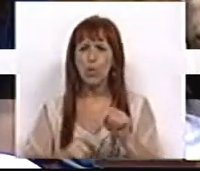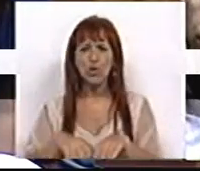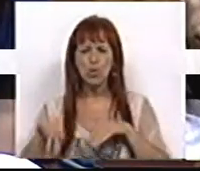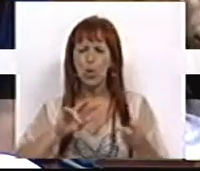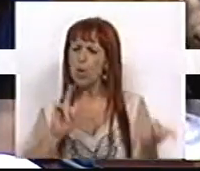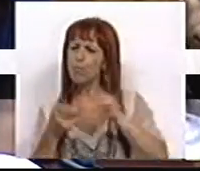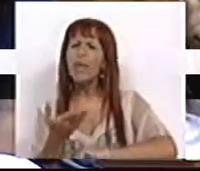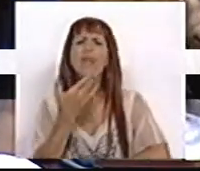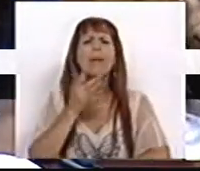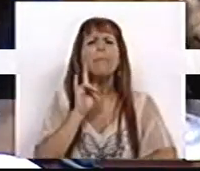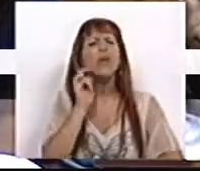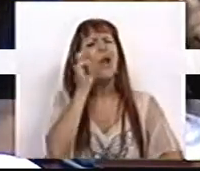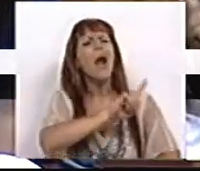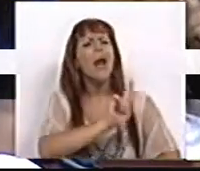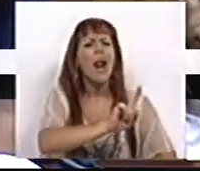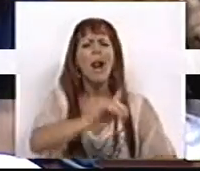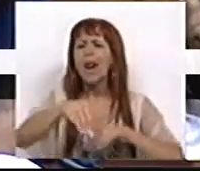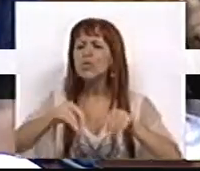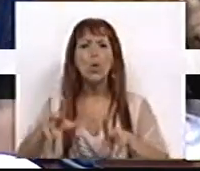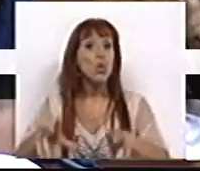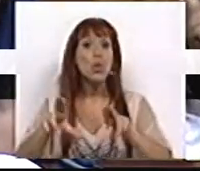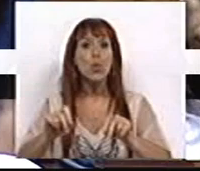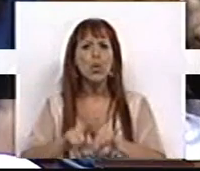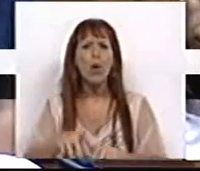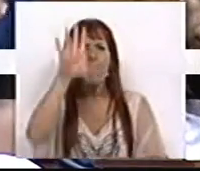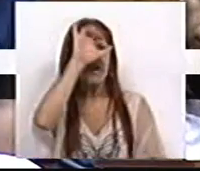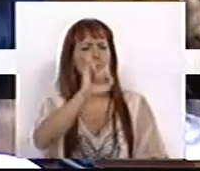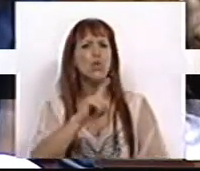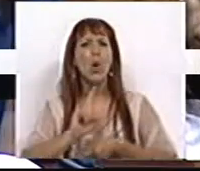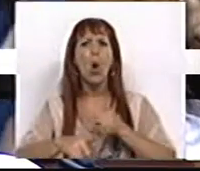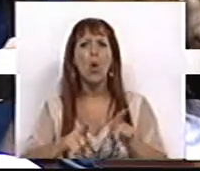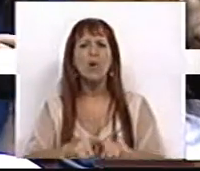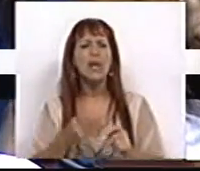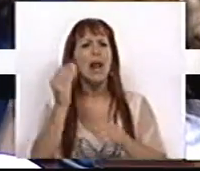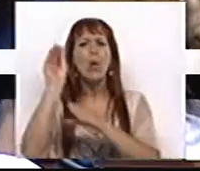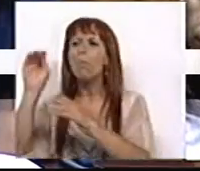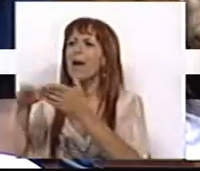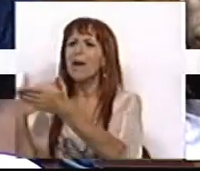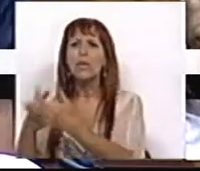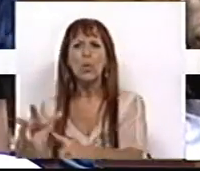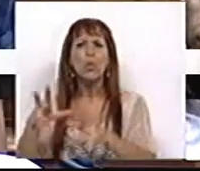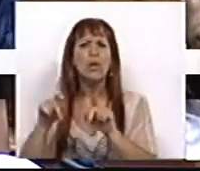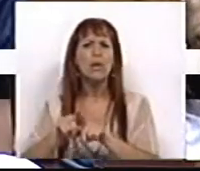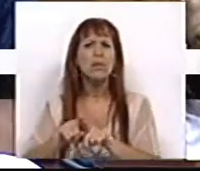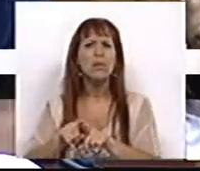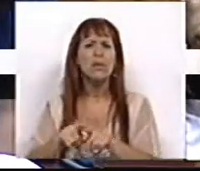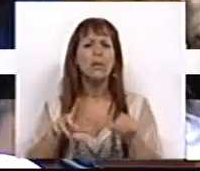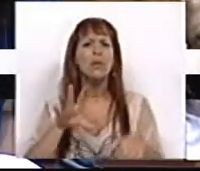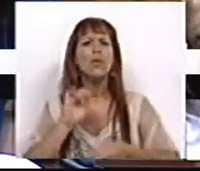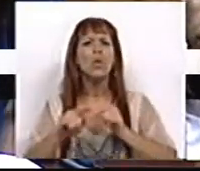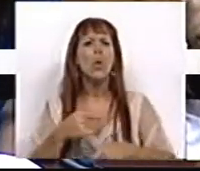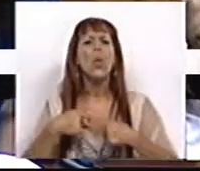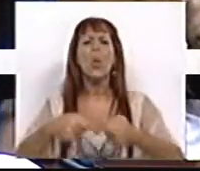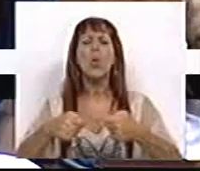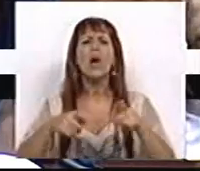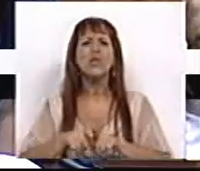jogo mudam consoante o que está em jogo. Porque é que nunca há nenhum limite para aquilo que se gasta na banca, porque é que nunca há nenhum limite para aquilo que